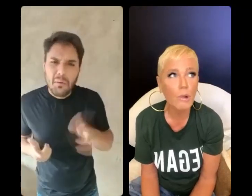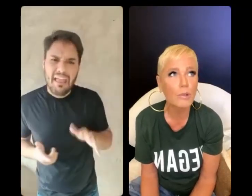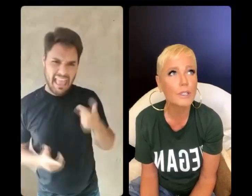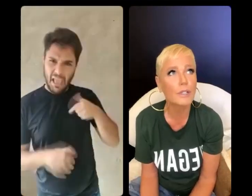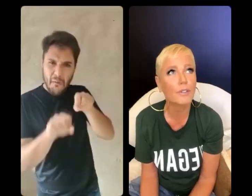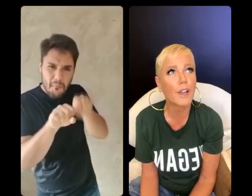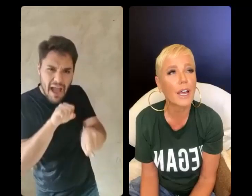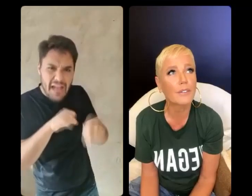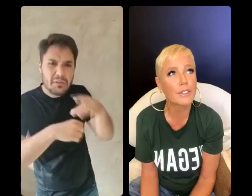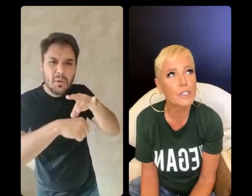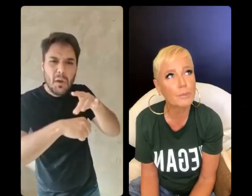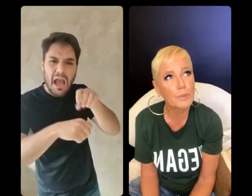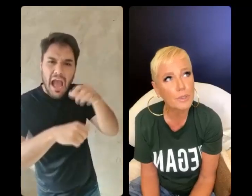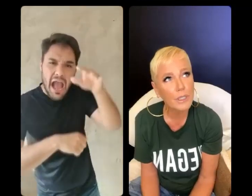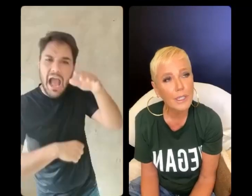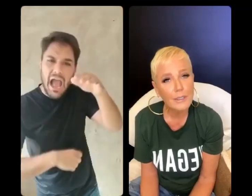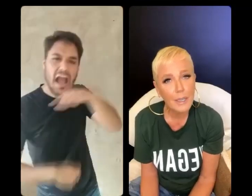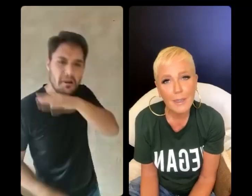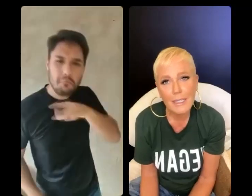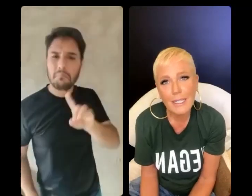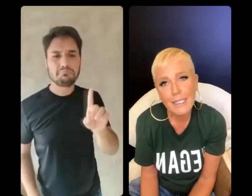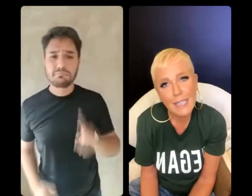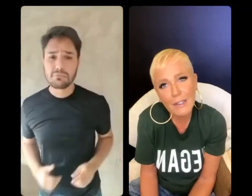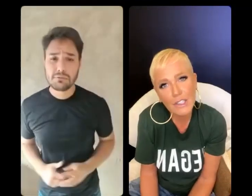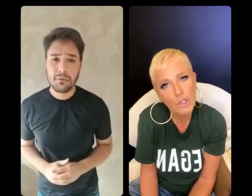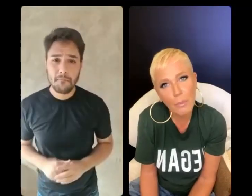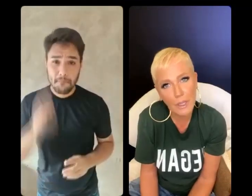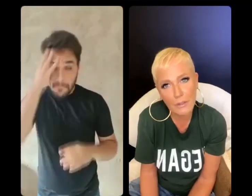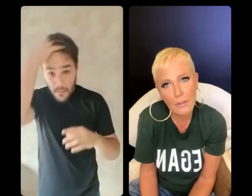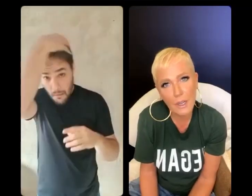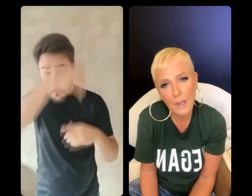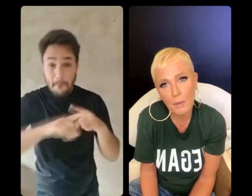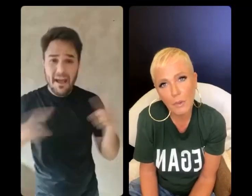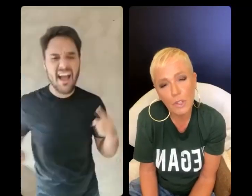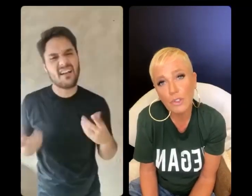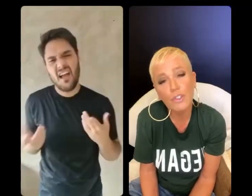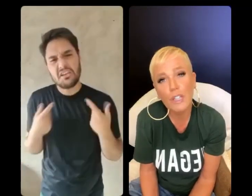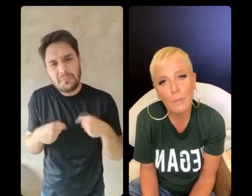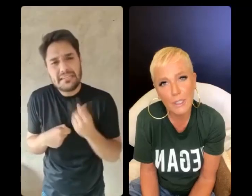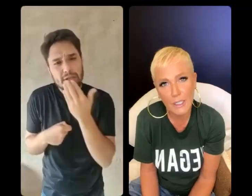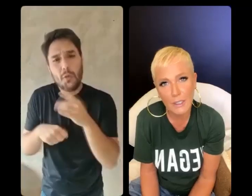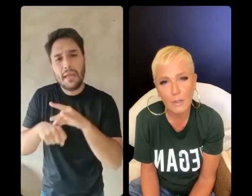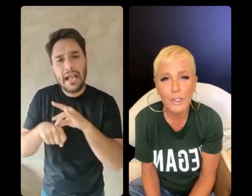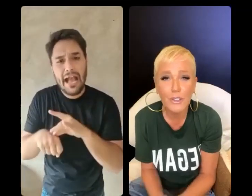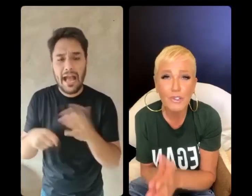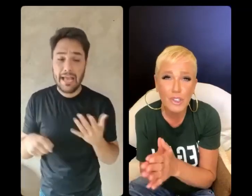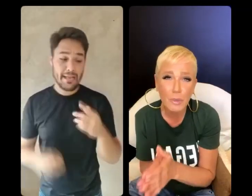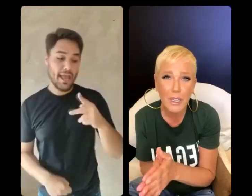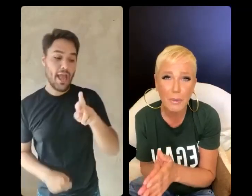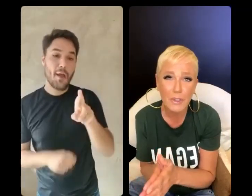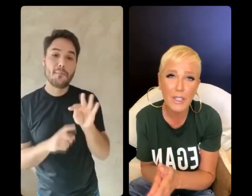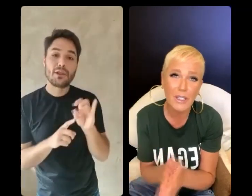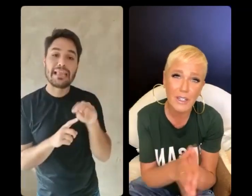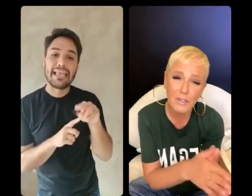Ou então eu falava, tipo, é, mas é necessário a gente comer. De onde eu vou tirar a proteína? Quando eu